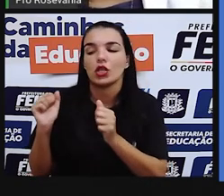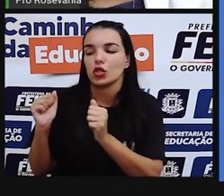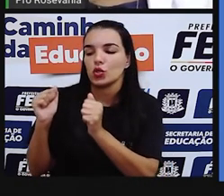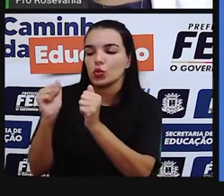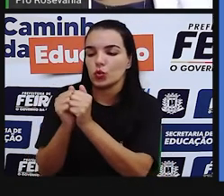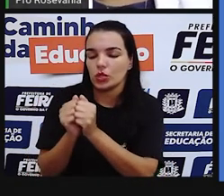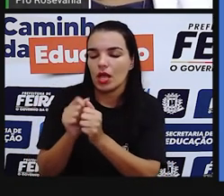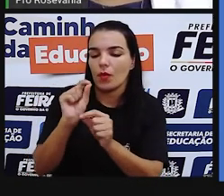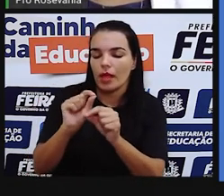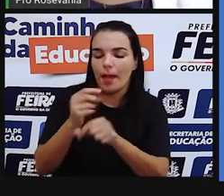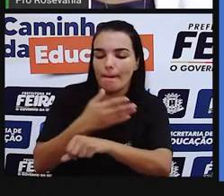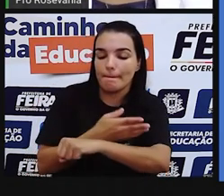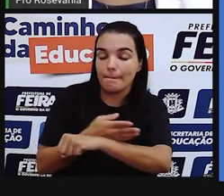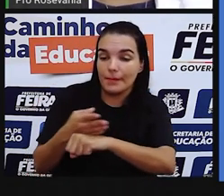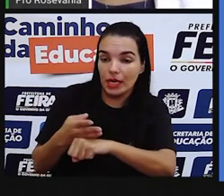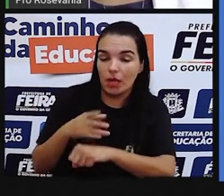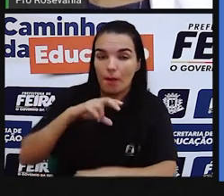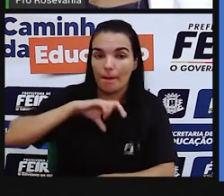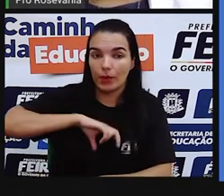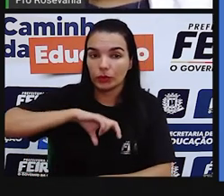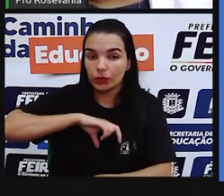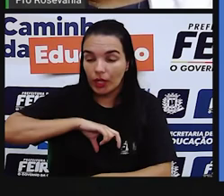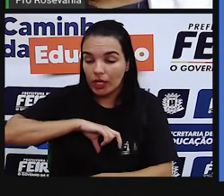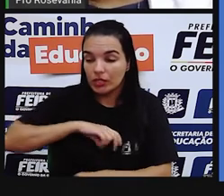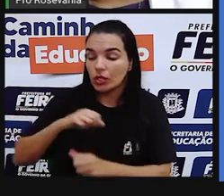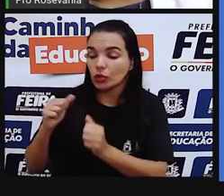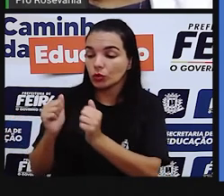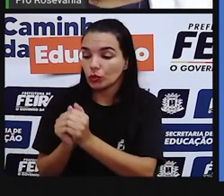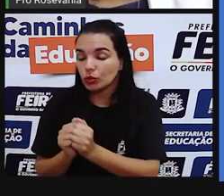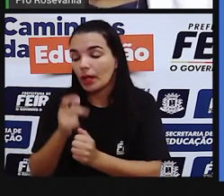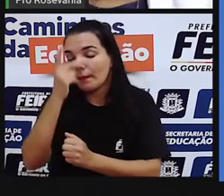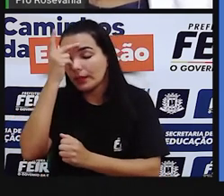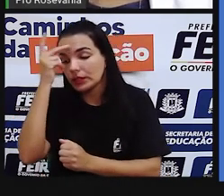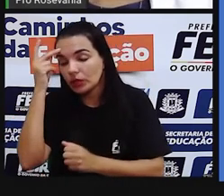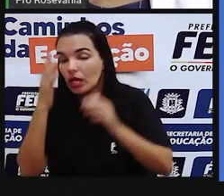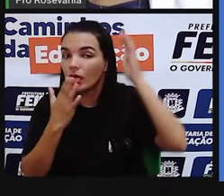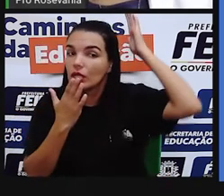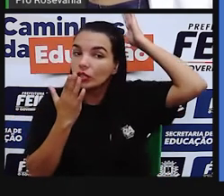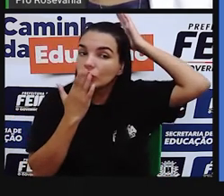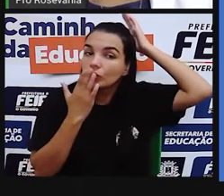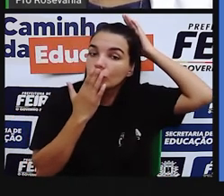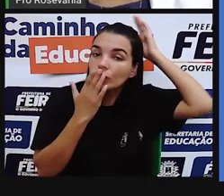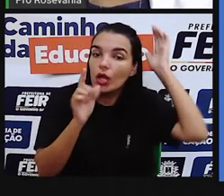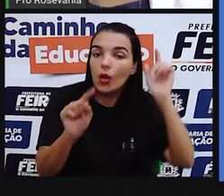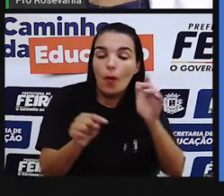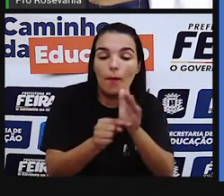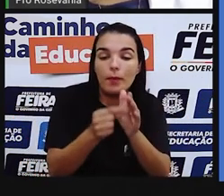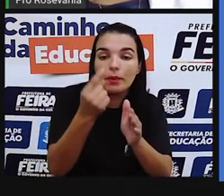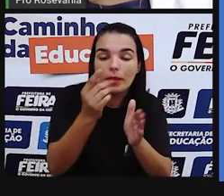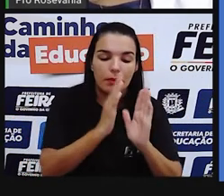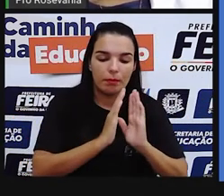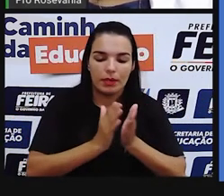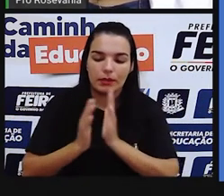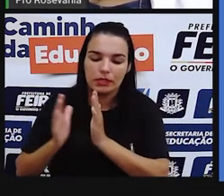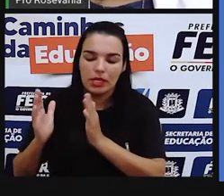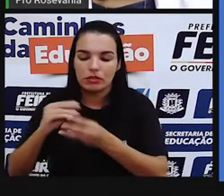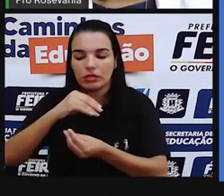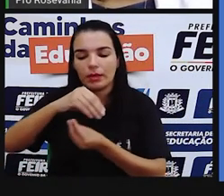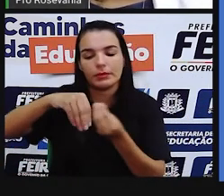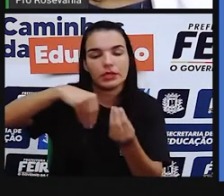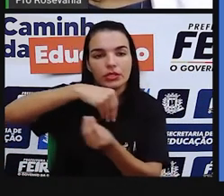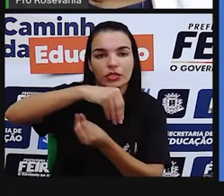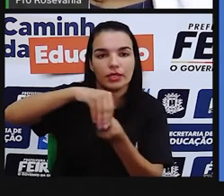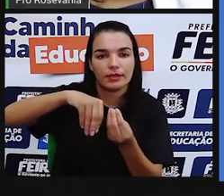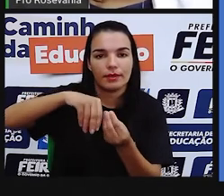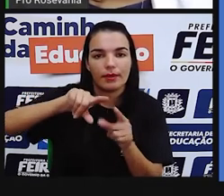os trancos portugueses e os povos indígenas. É o primeiro processo de indigenação. Então, os portugueses